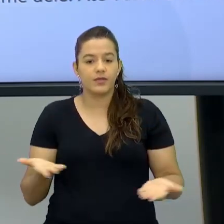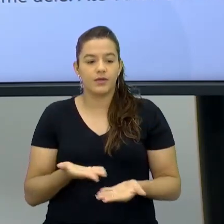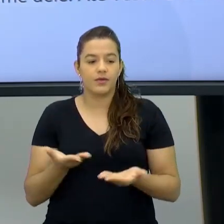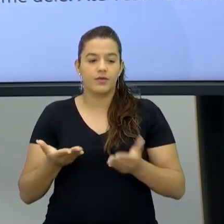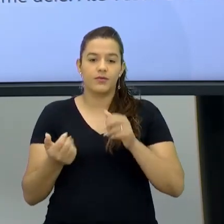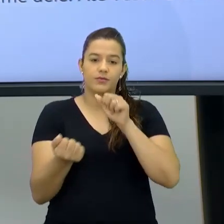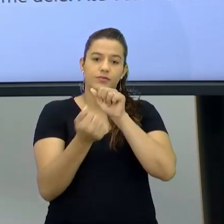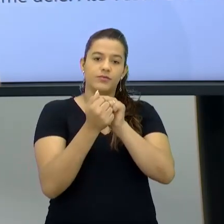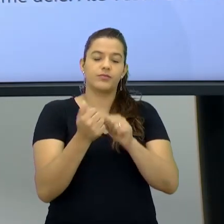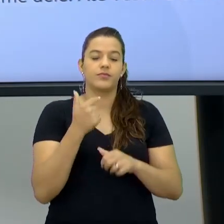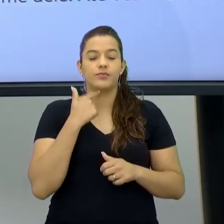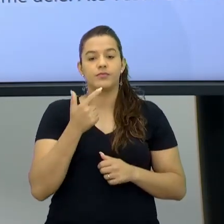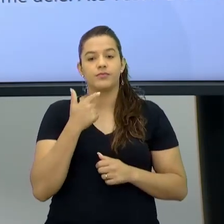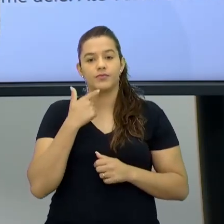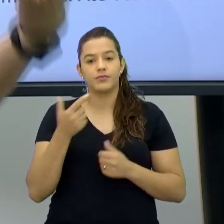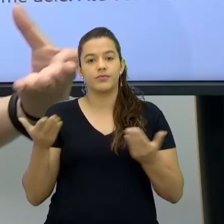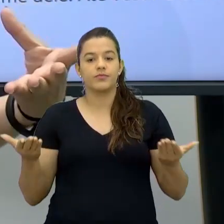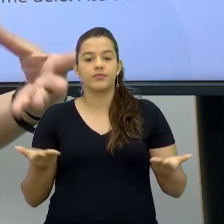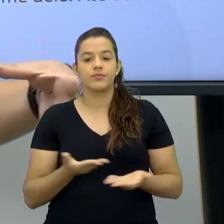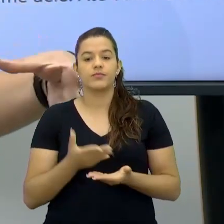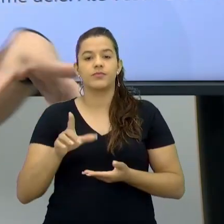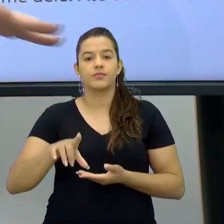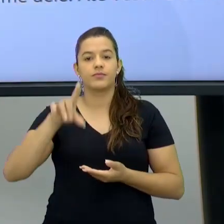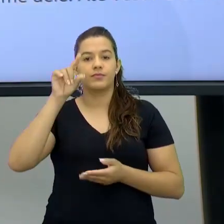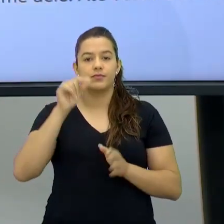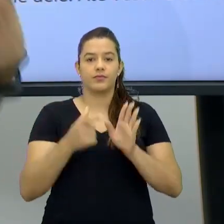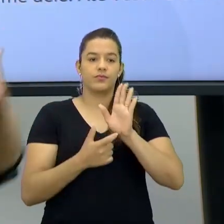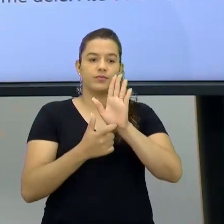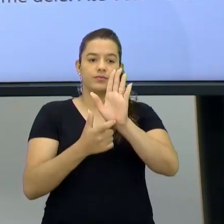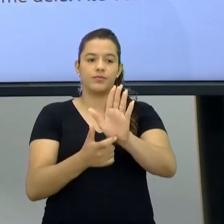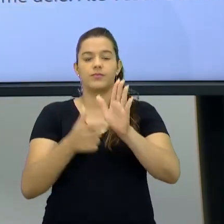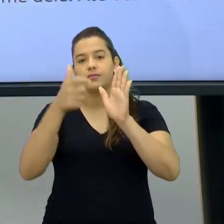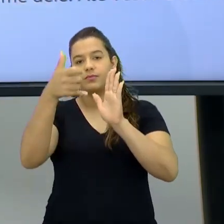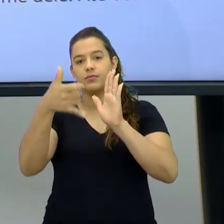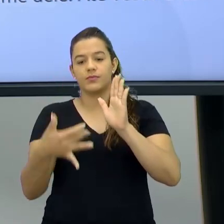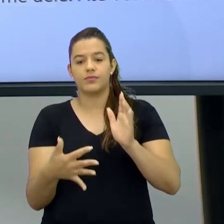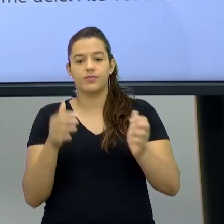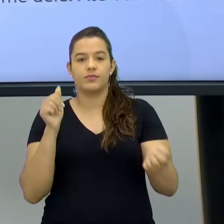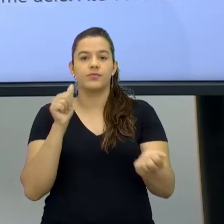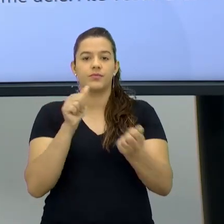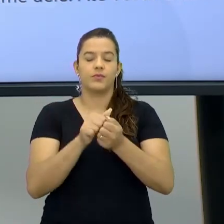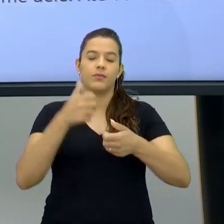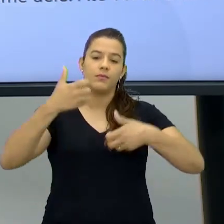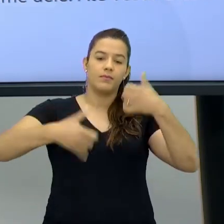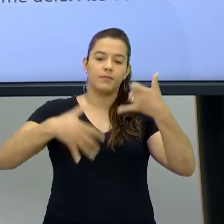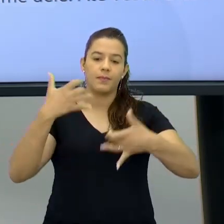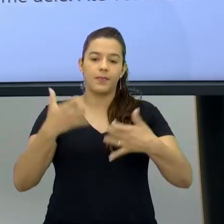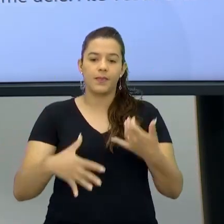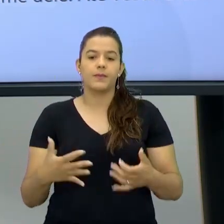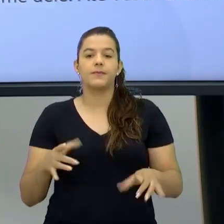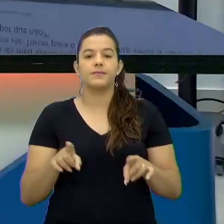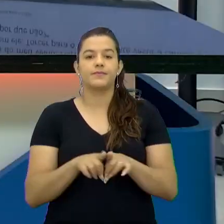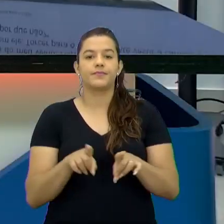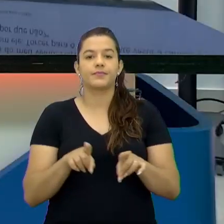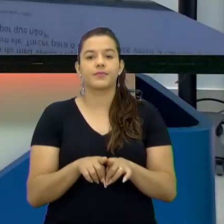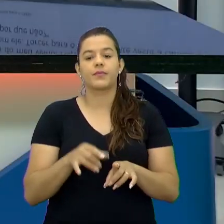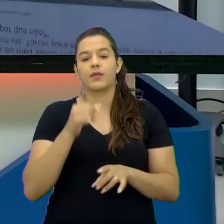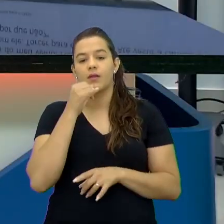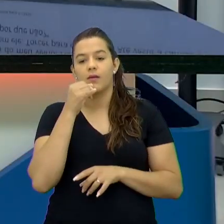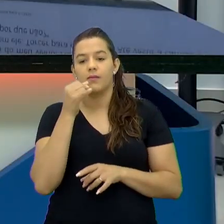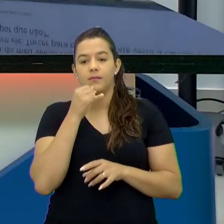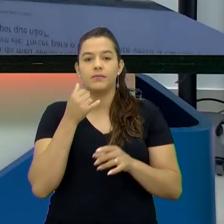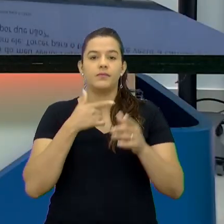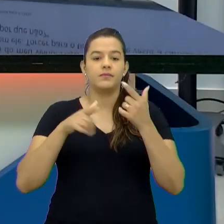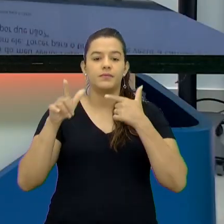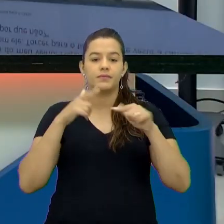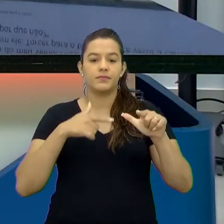Eu optei por Trago um Eu leio com eles Estigo Exemplos de referência Estigo